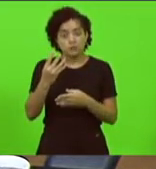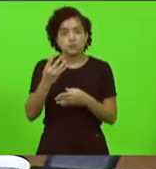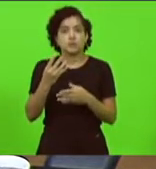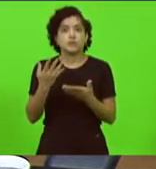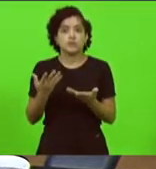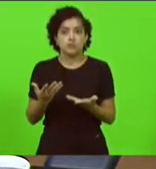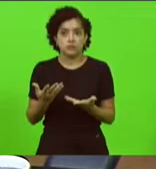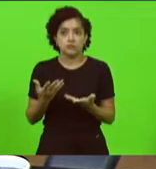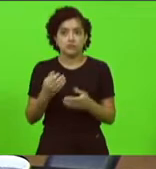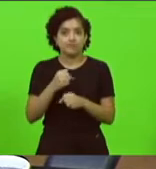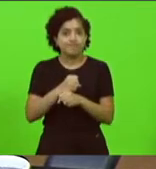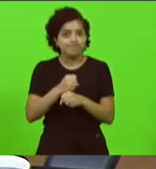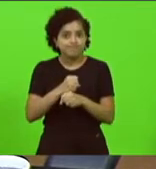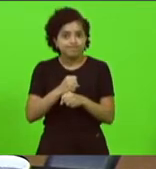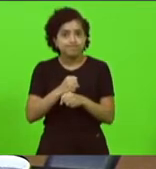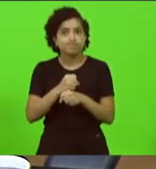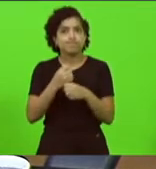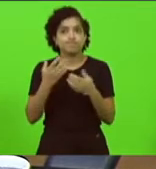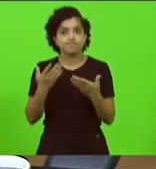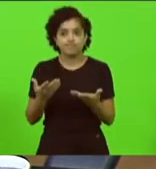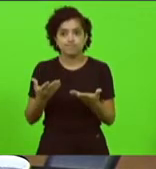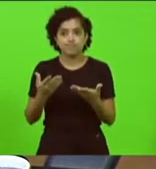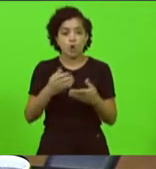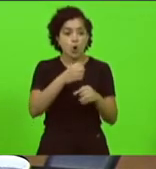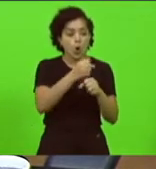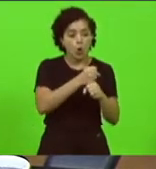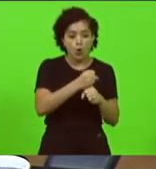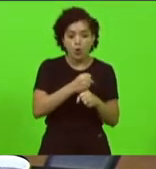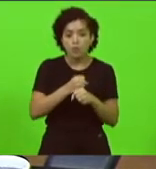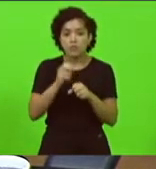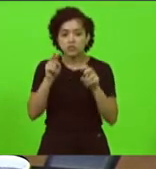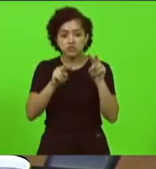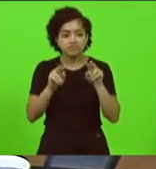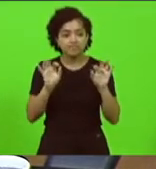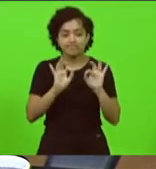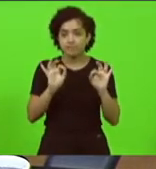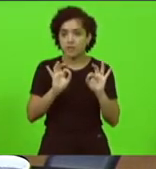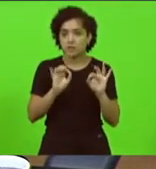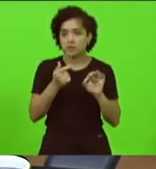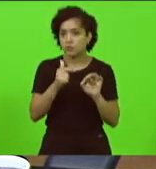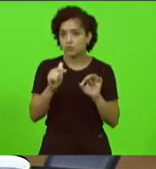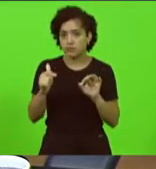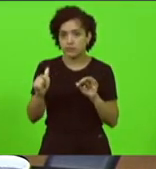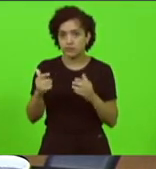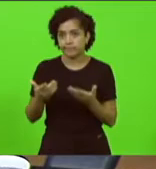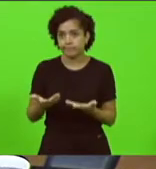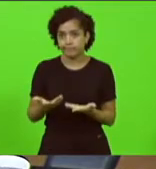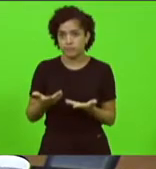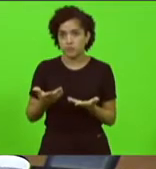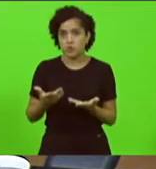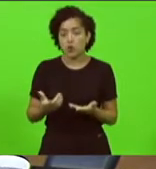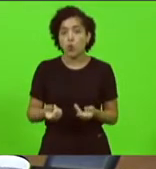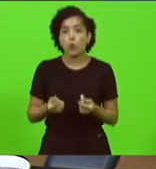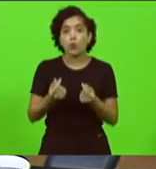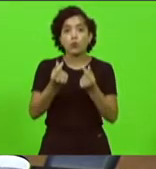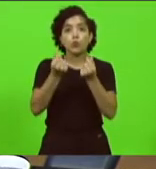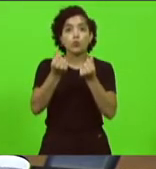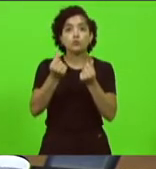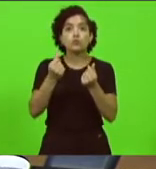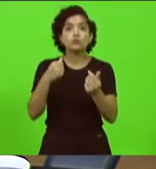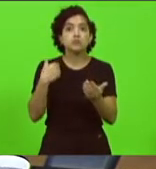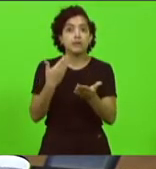ter uma obra do governo federal em Santa Catarina mostra o descaso o único lucro que o estado teve até agora